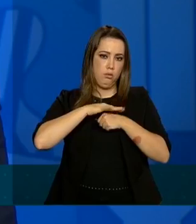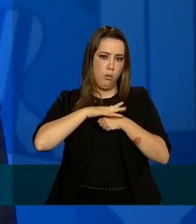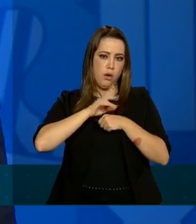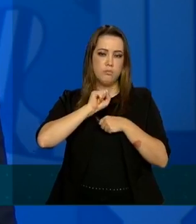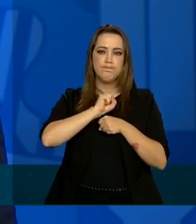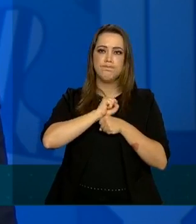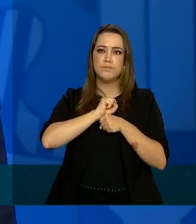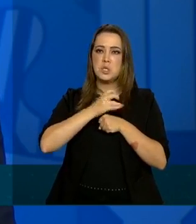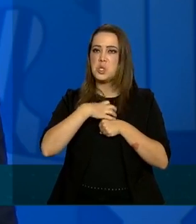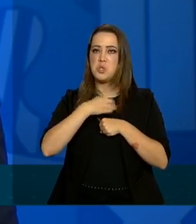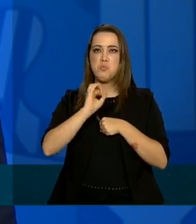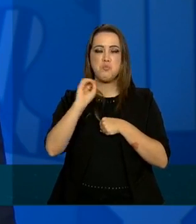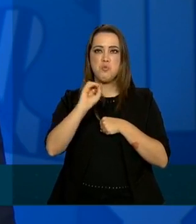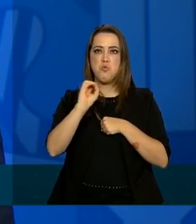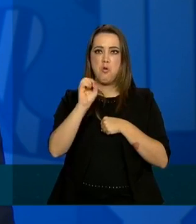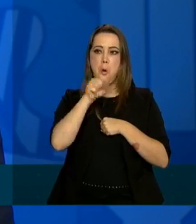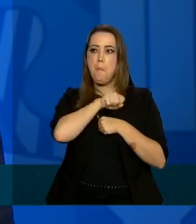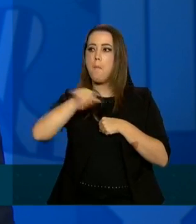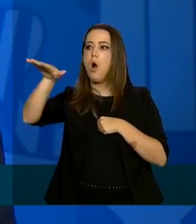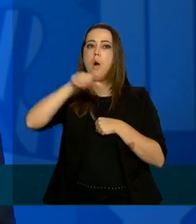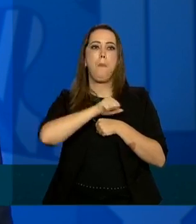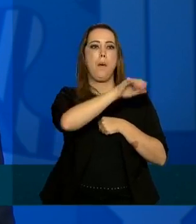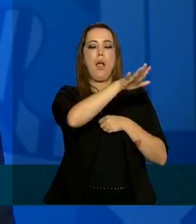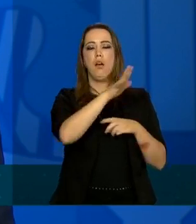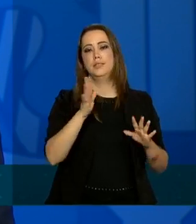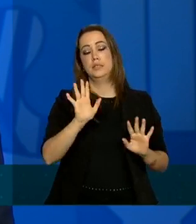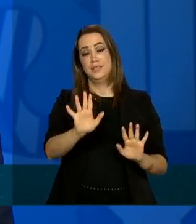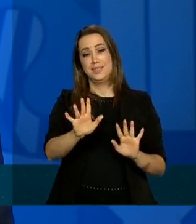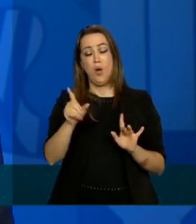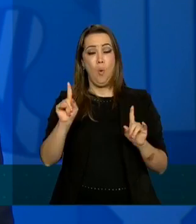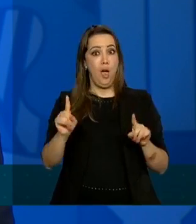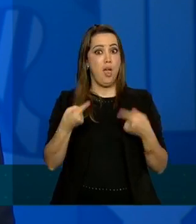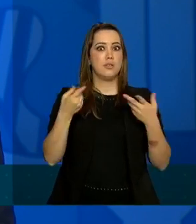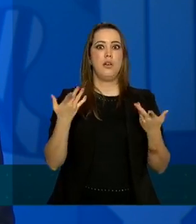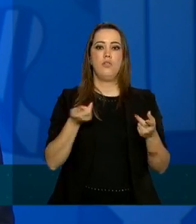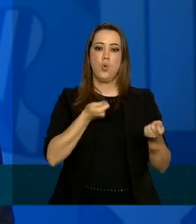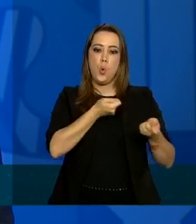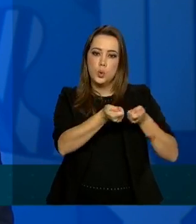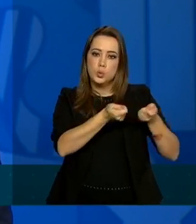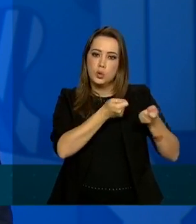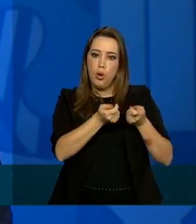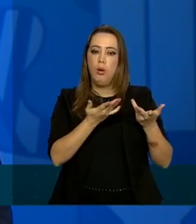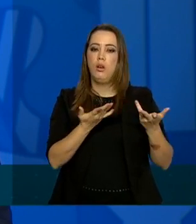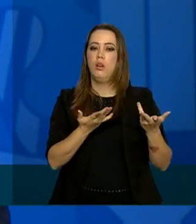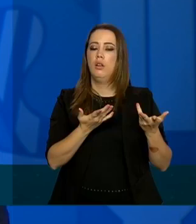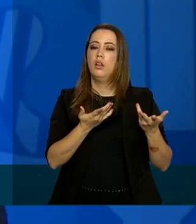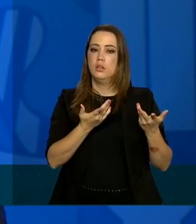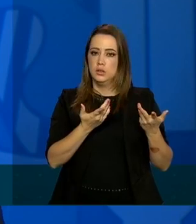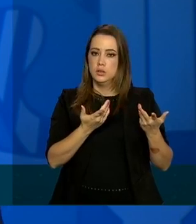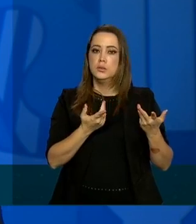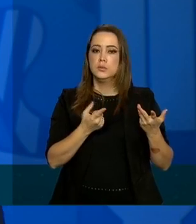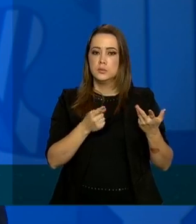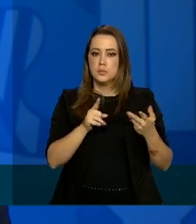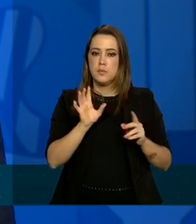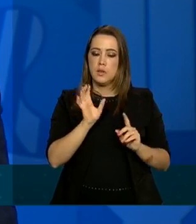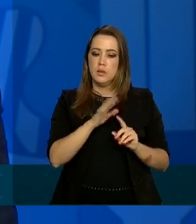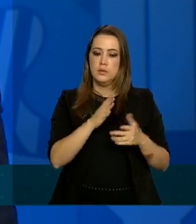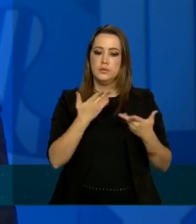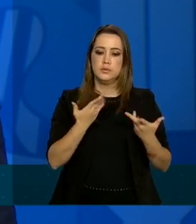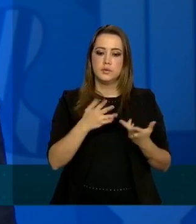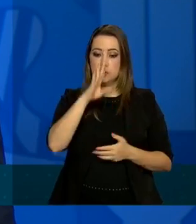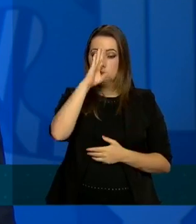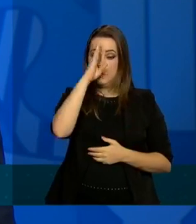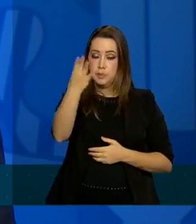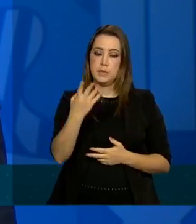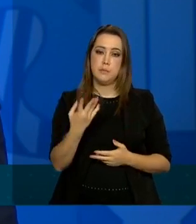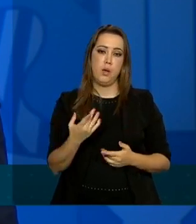possa transmitir para outras pessoas e esse é o grande desafio do monitoramento de contatos que com isso eu consegui influenciar acho que essa é